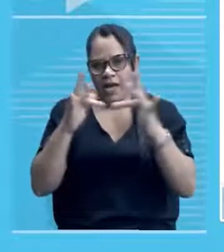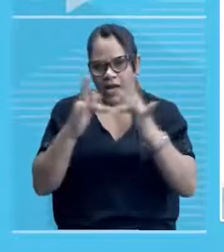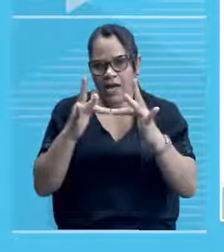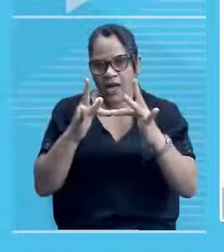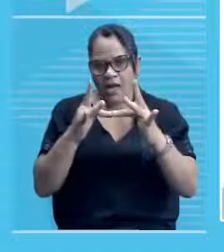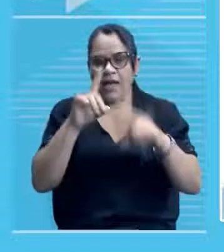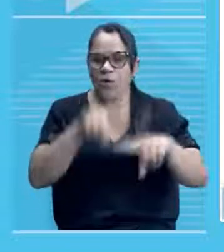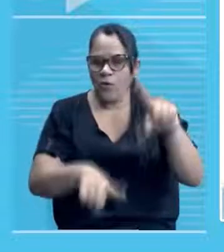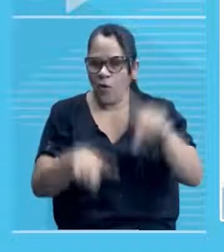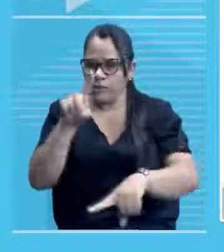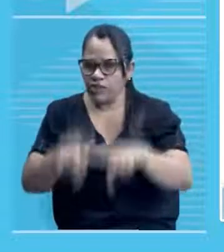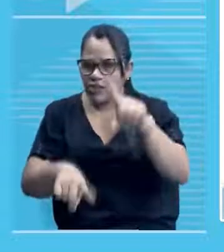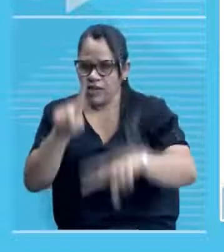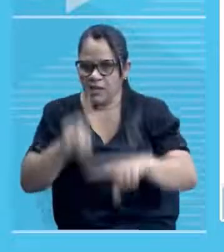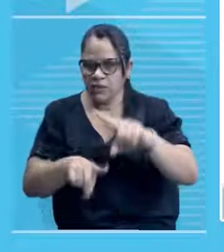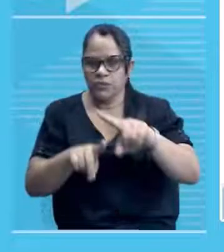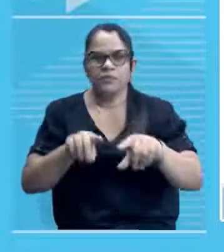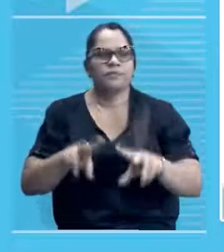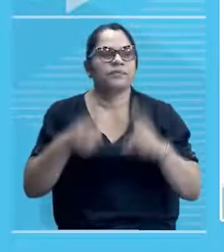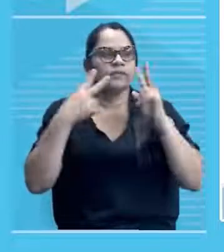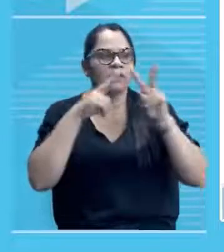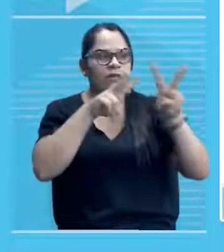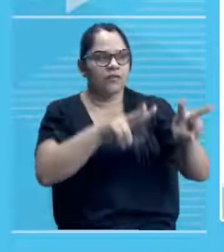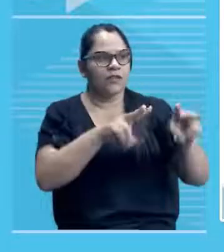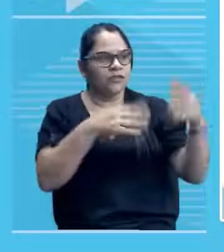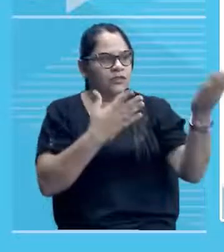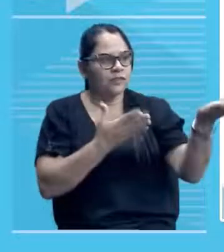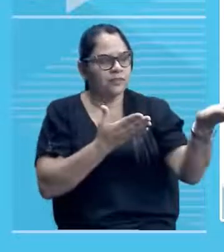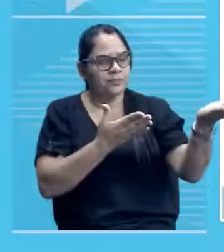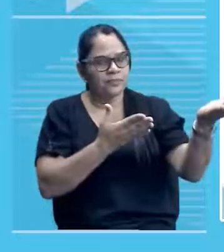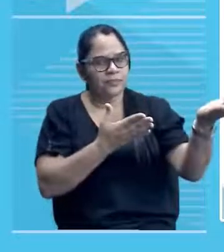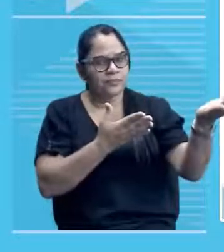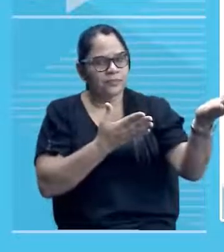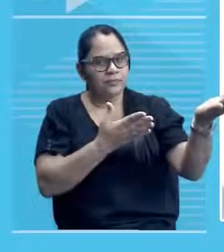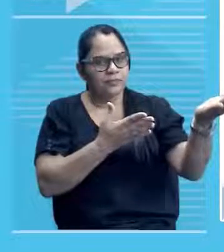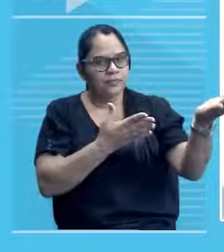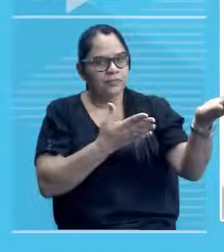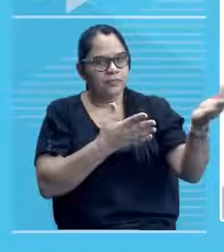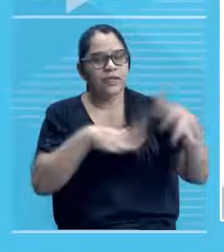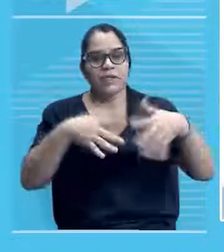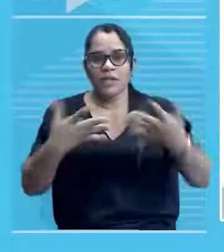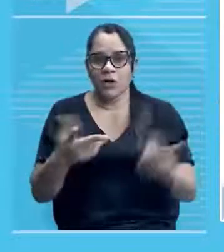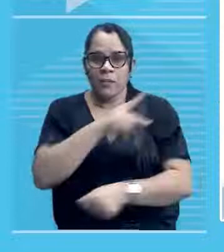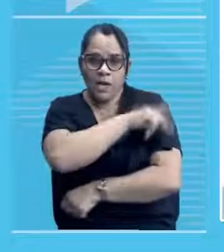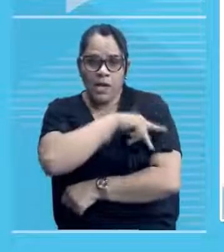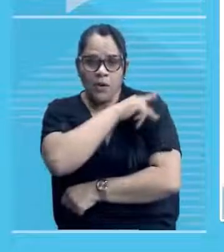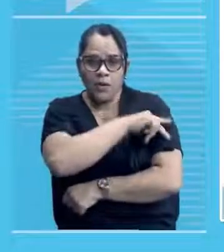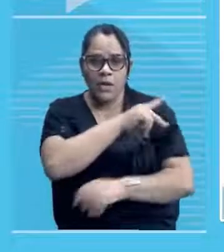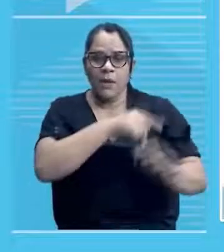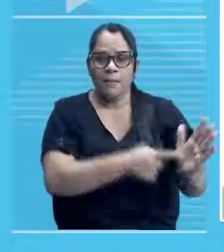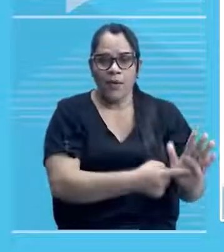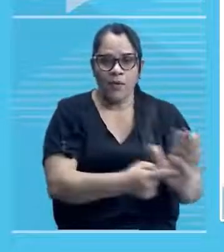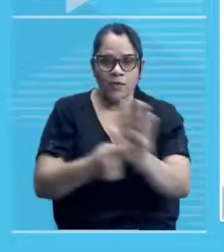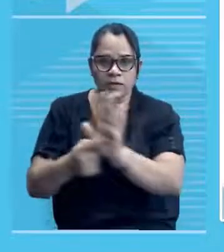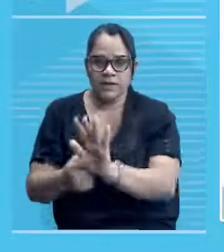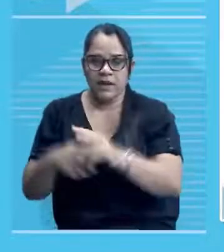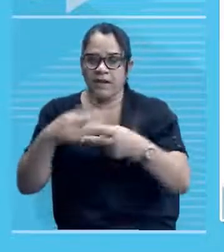Então, olha só, o Piauí apresenta vários